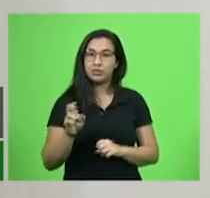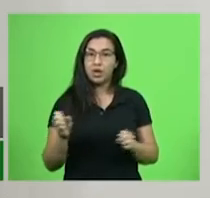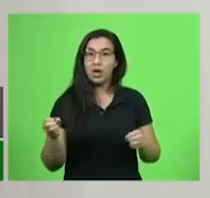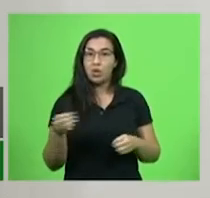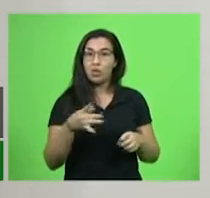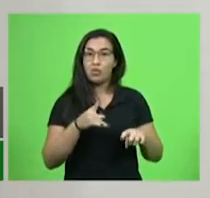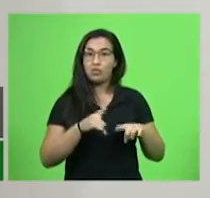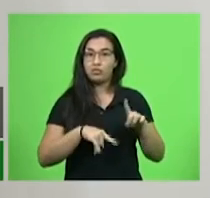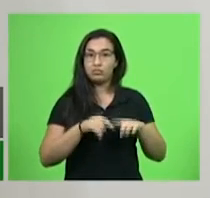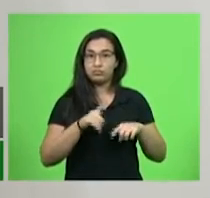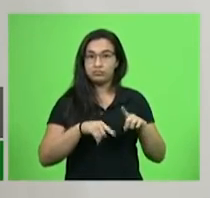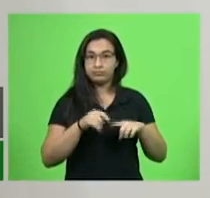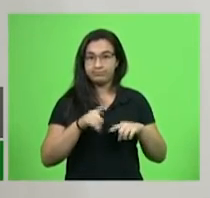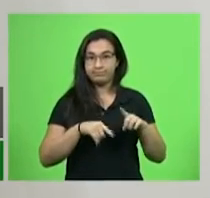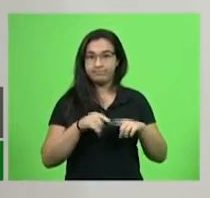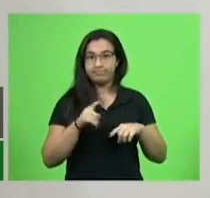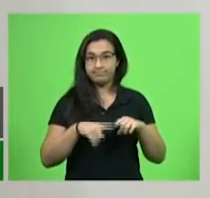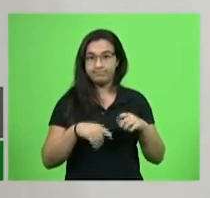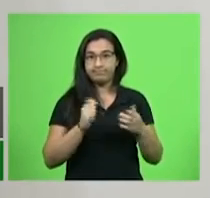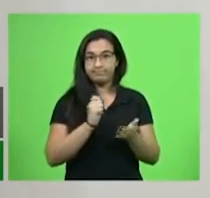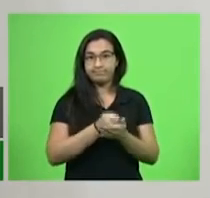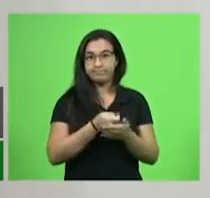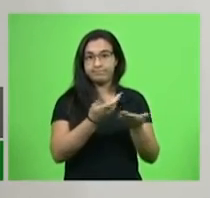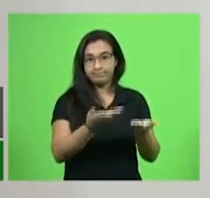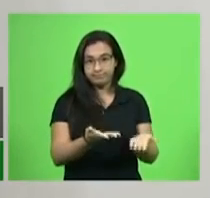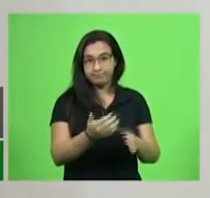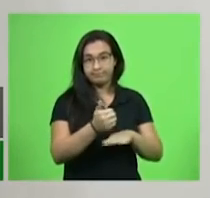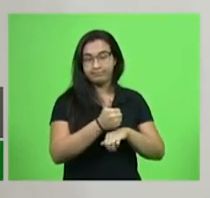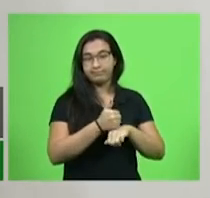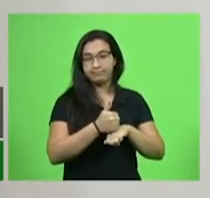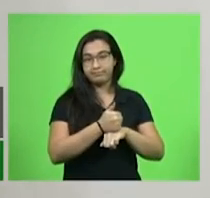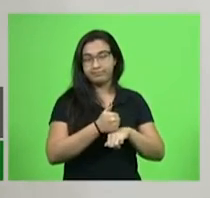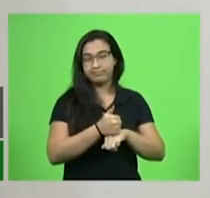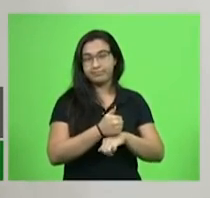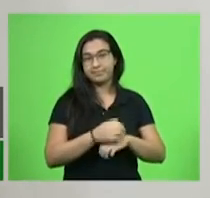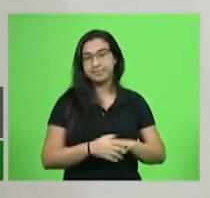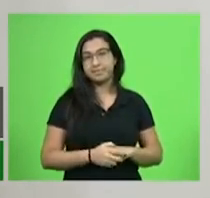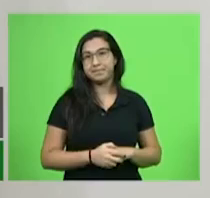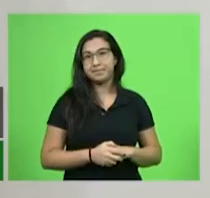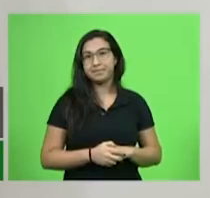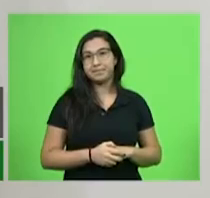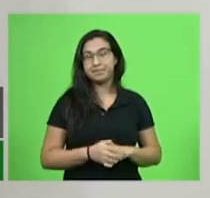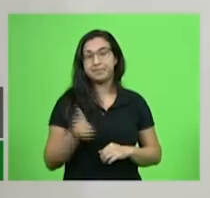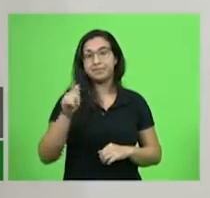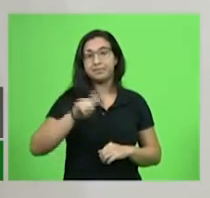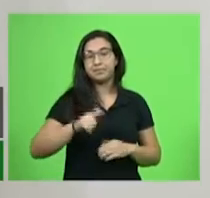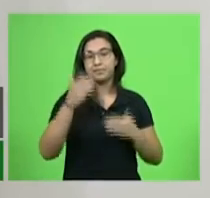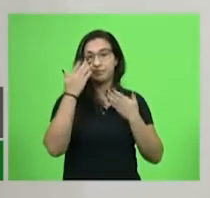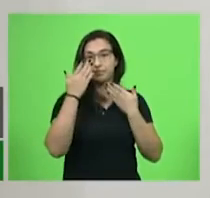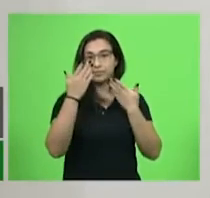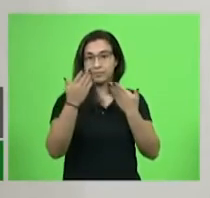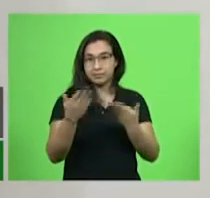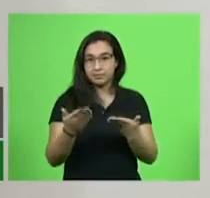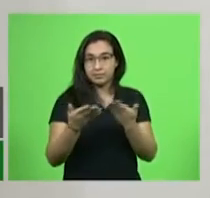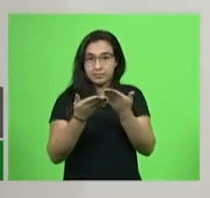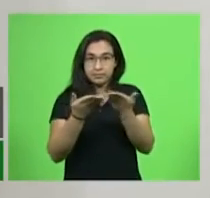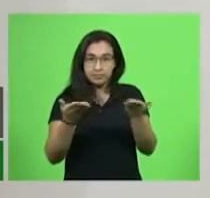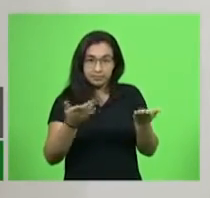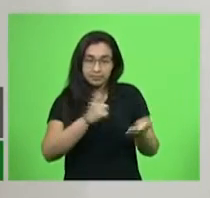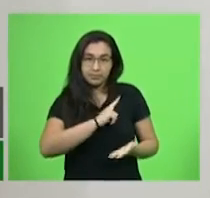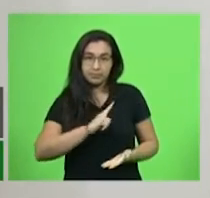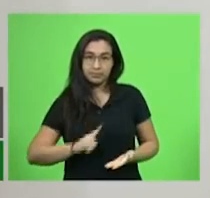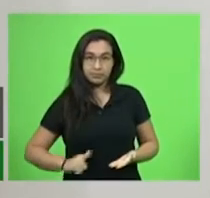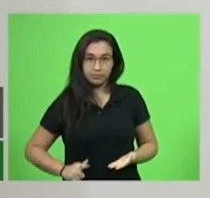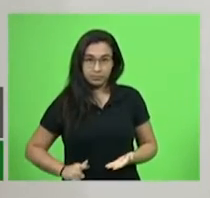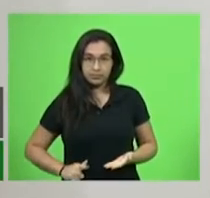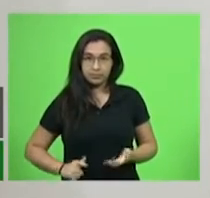custeio e pagamento de profissionais. Também quero aqui, de forma pública, agradecer o empenho do governador através da